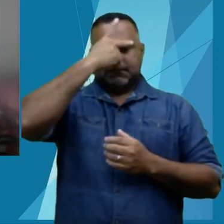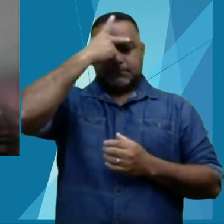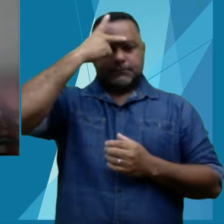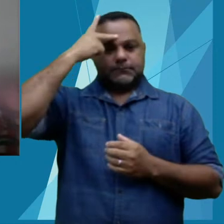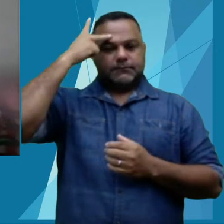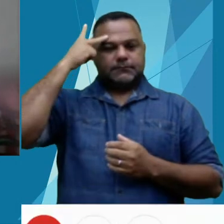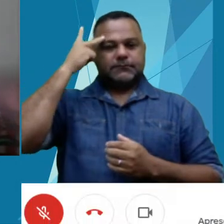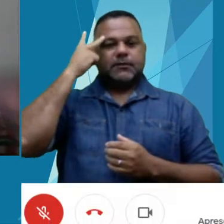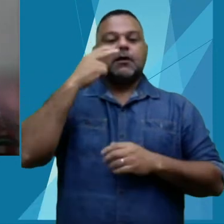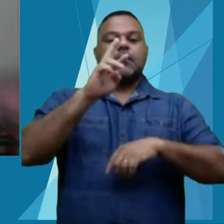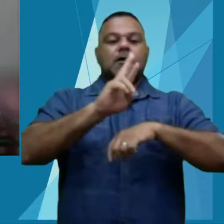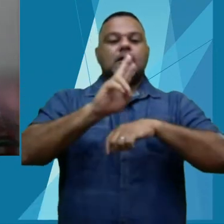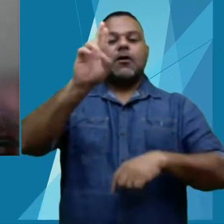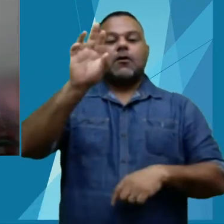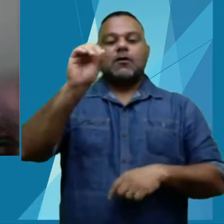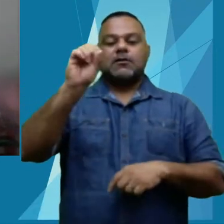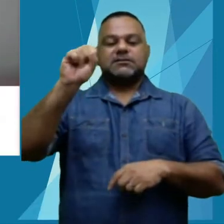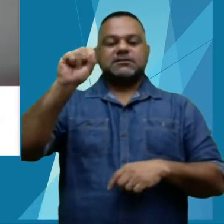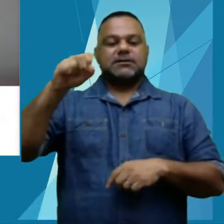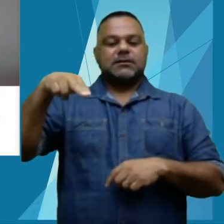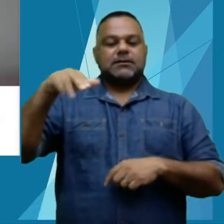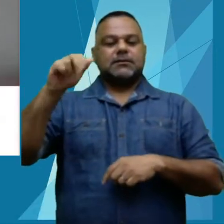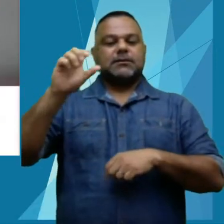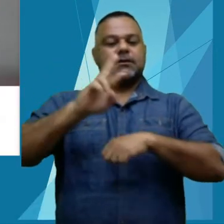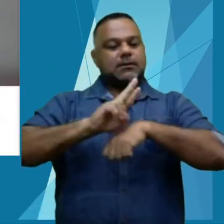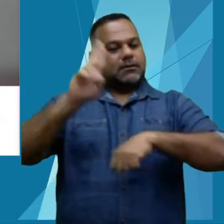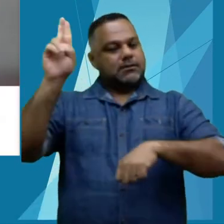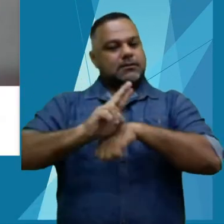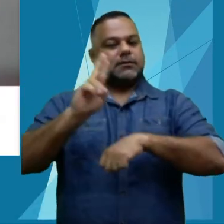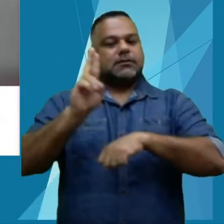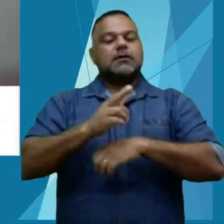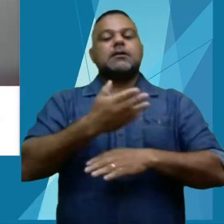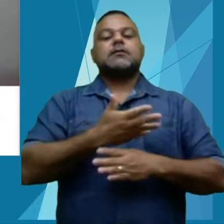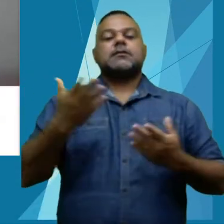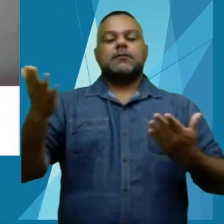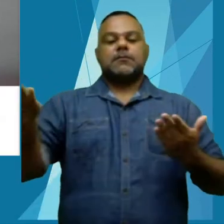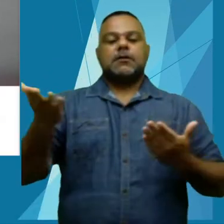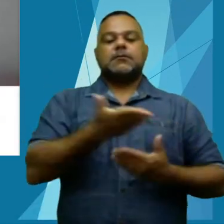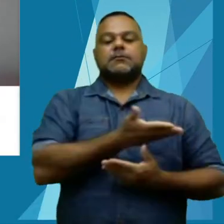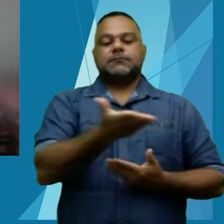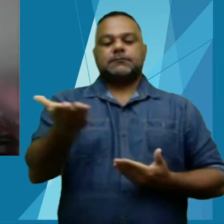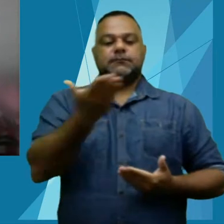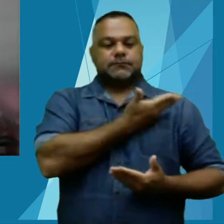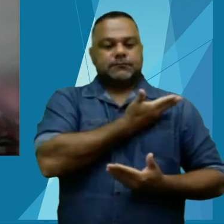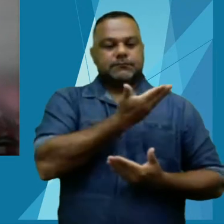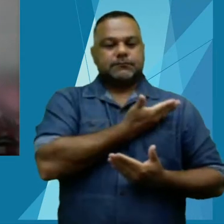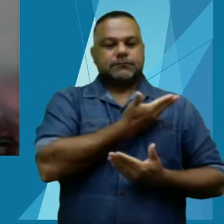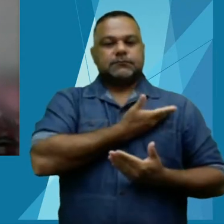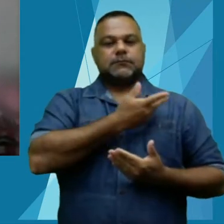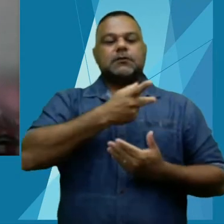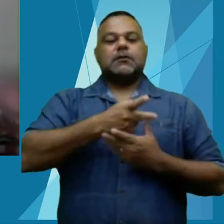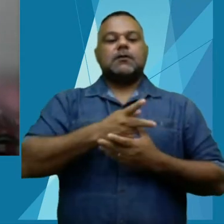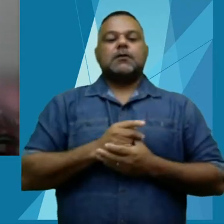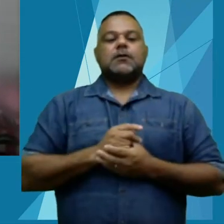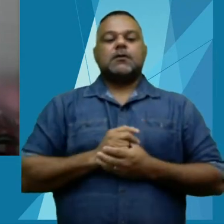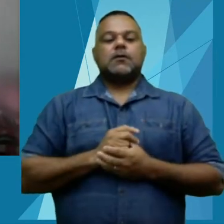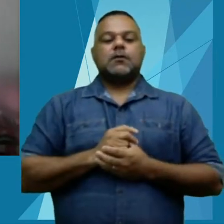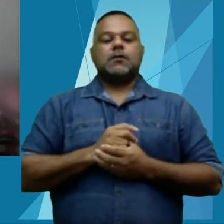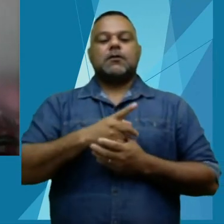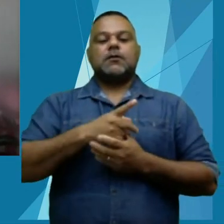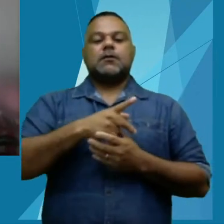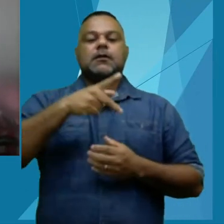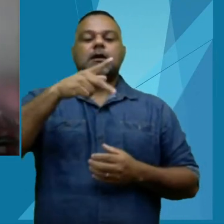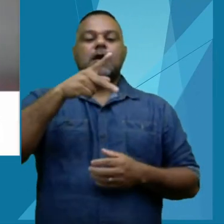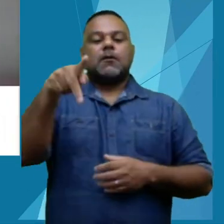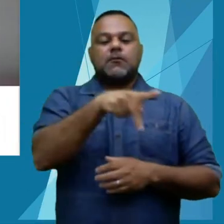Rosana, magnífica reitora, cumprimentar os amigos e pro-reitores, professora